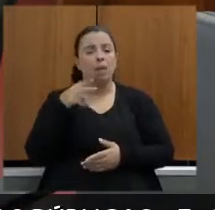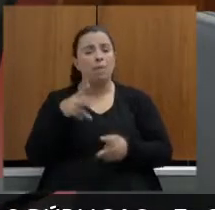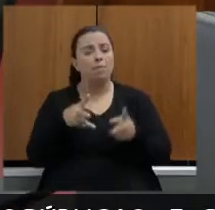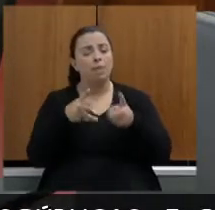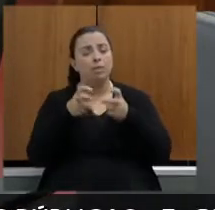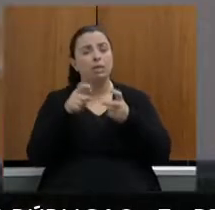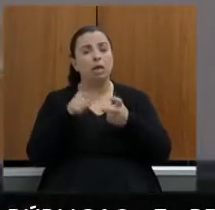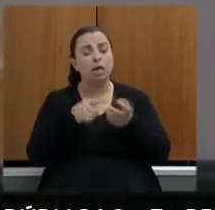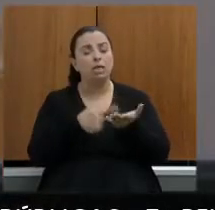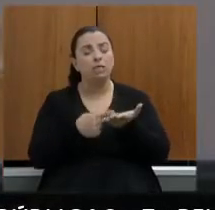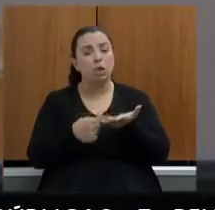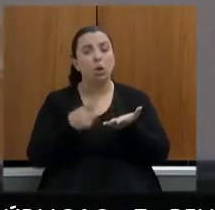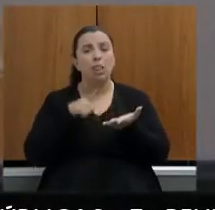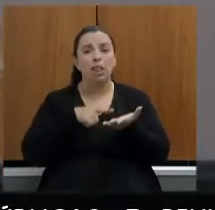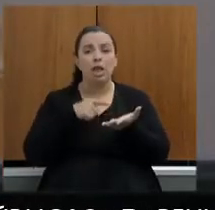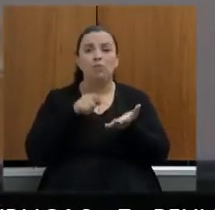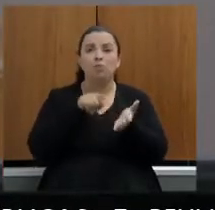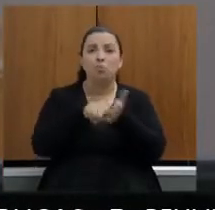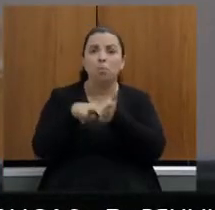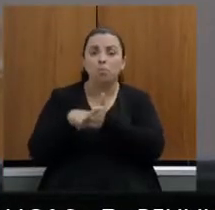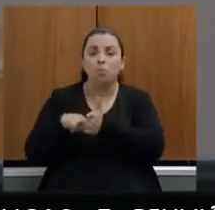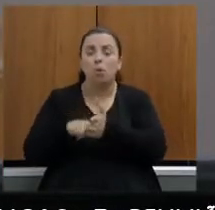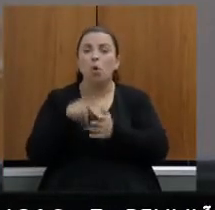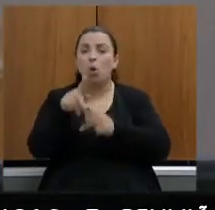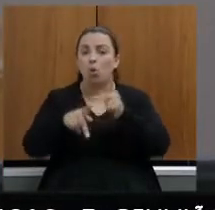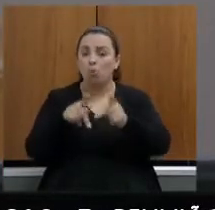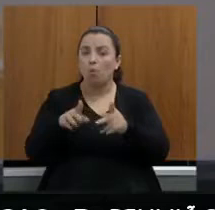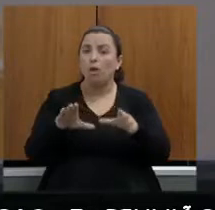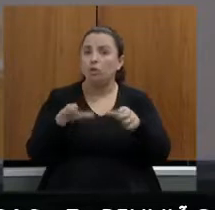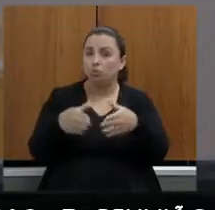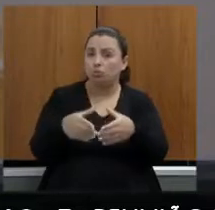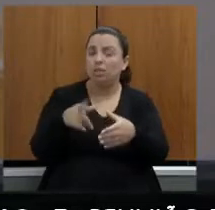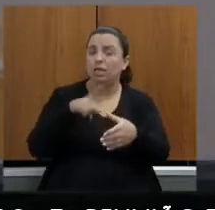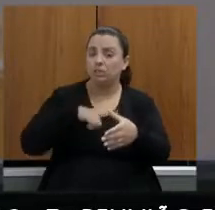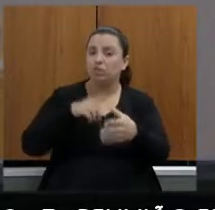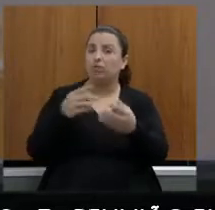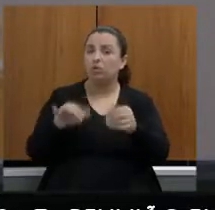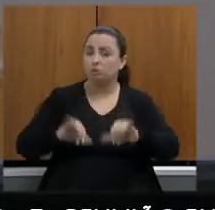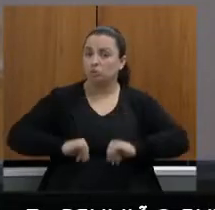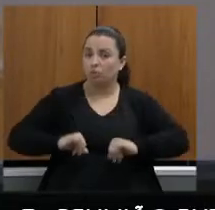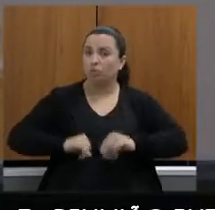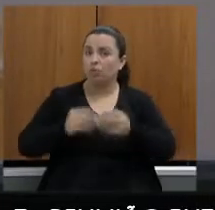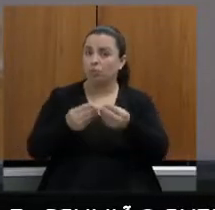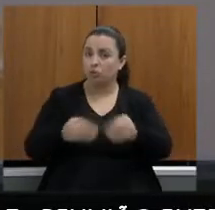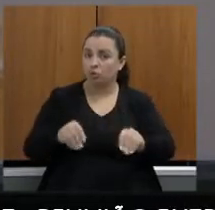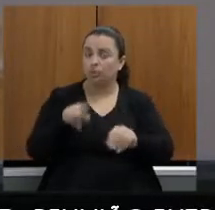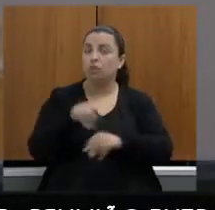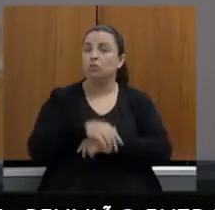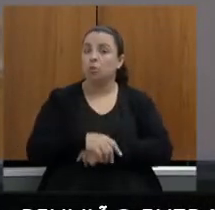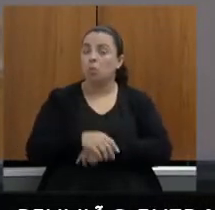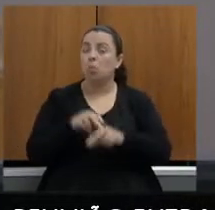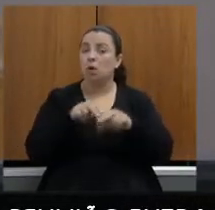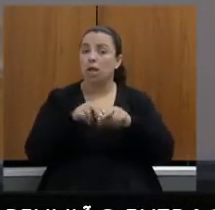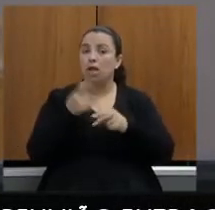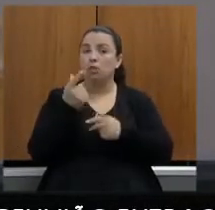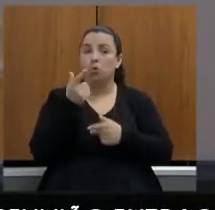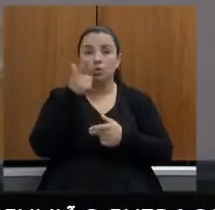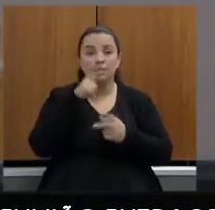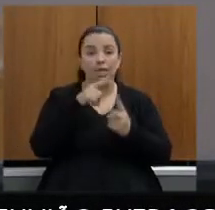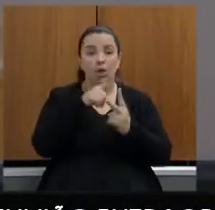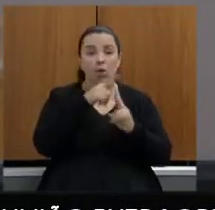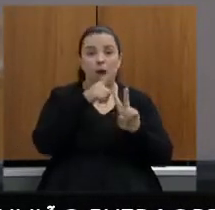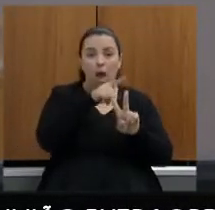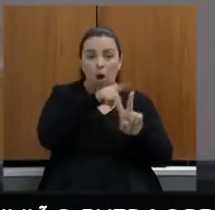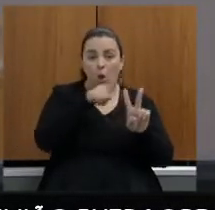pública as comunidades atingidas justamente para que as verbas angariadas